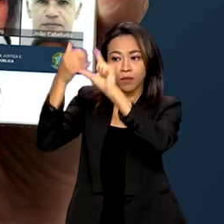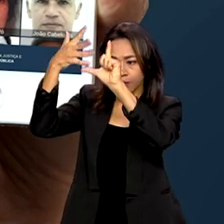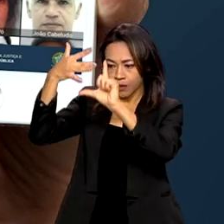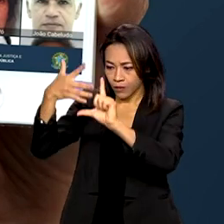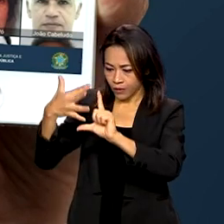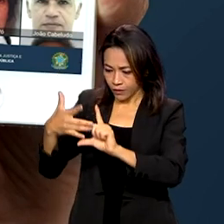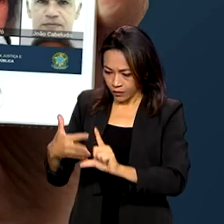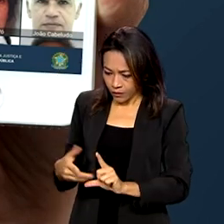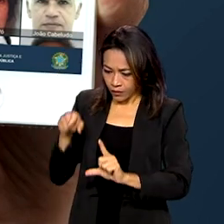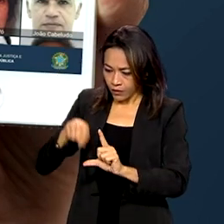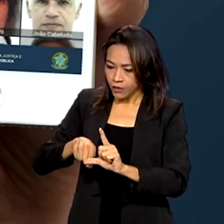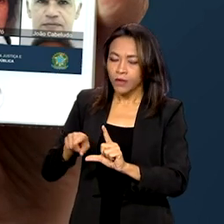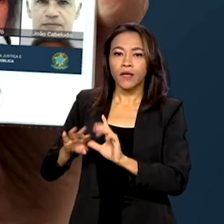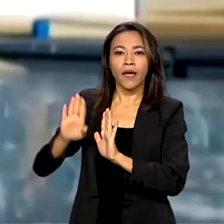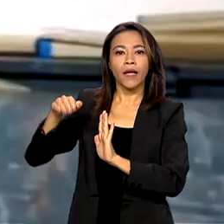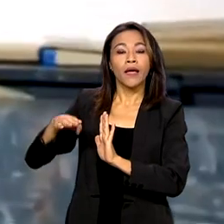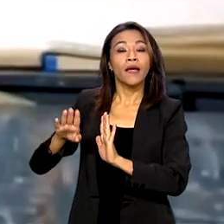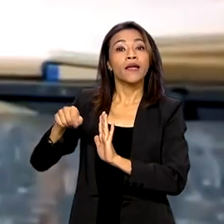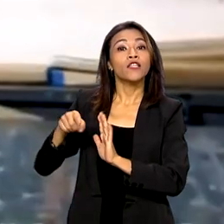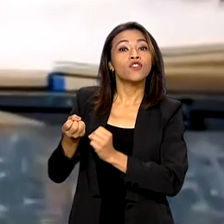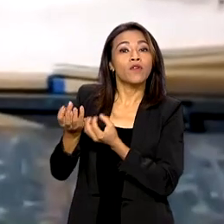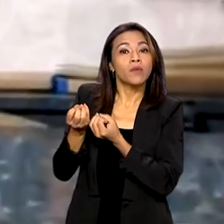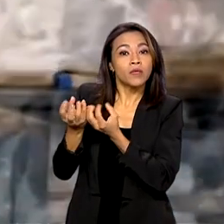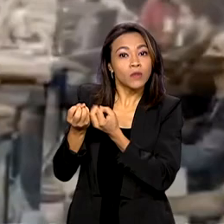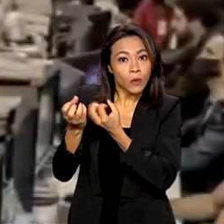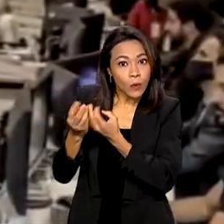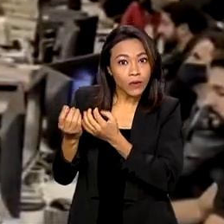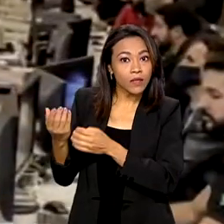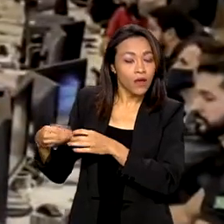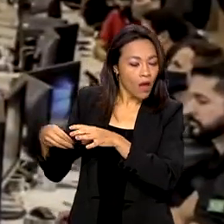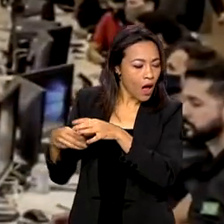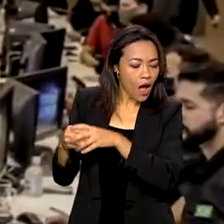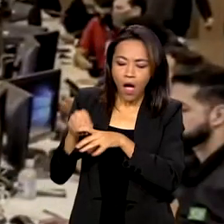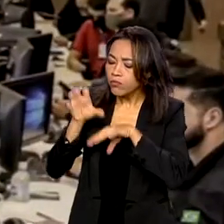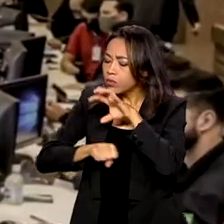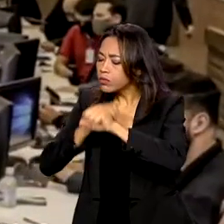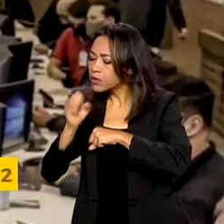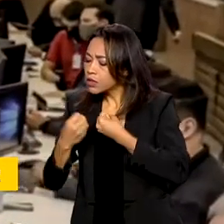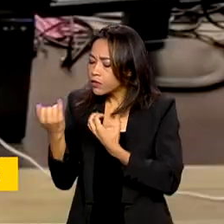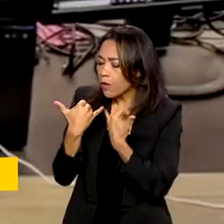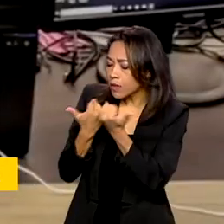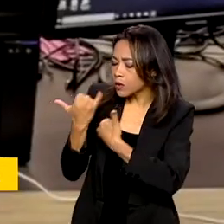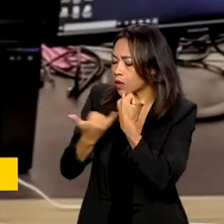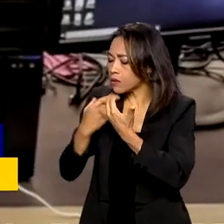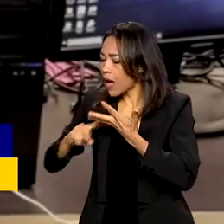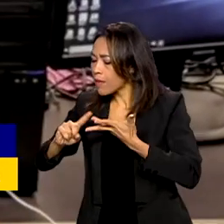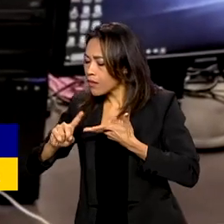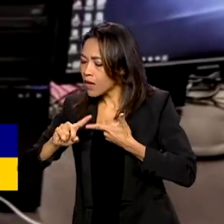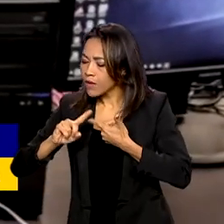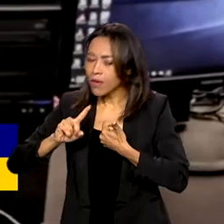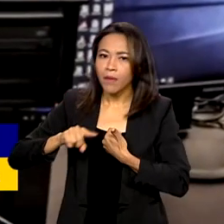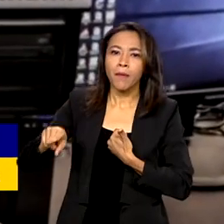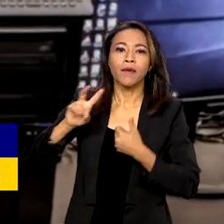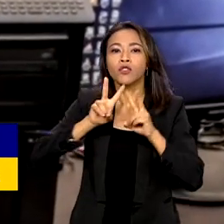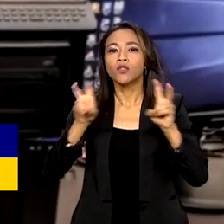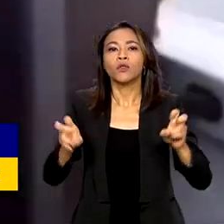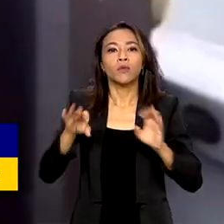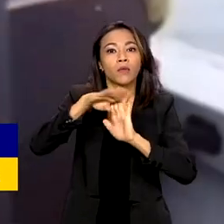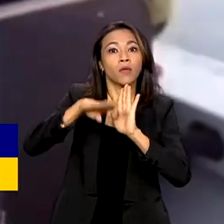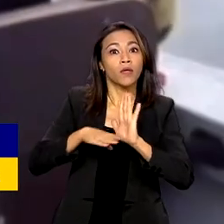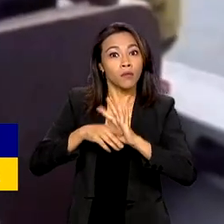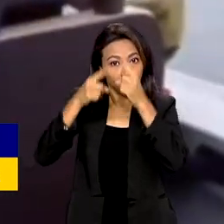Estatísticas Criminais auxilia as forças de segurança pública em investigações e programas de combate à violência.